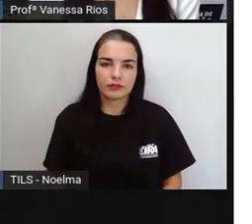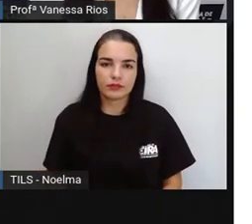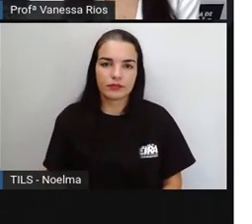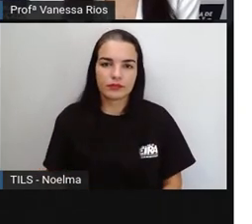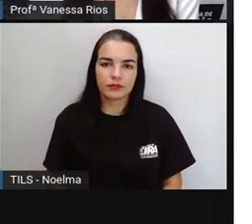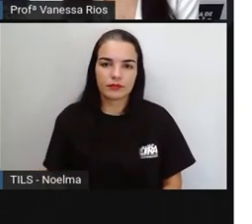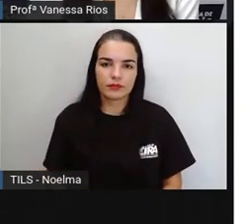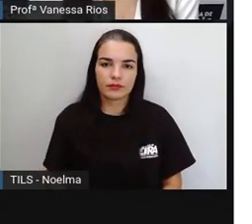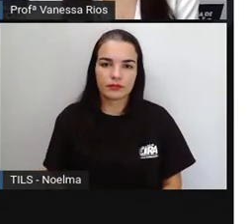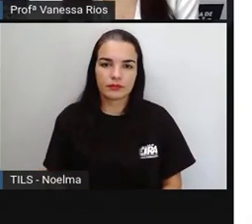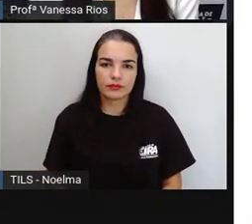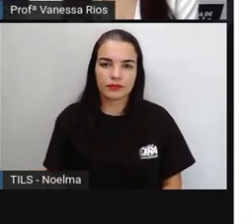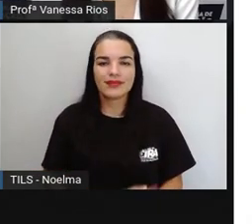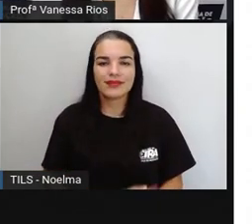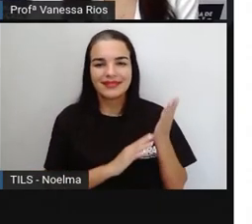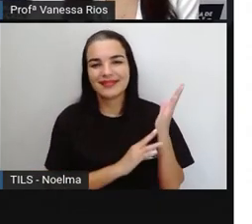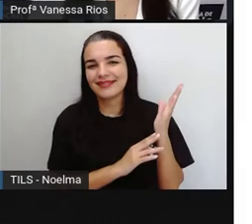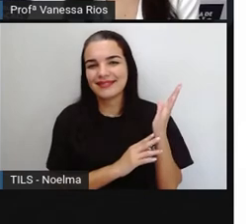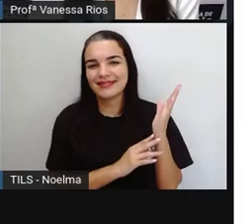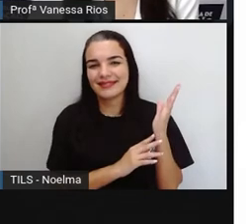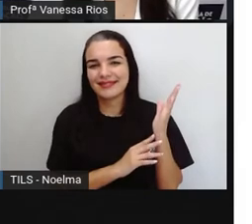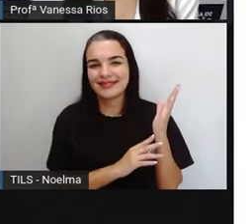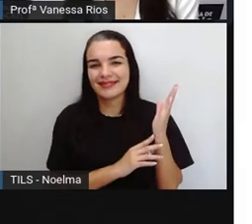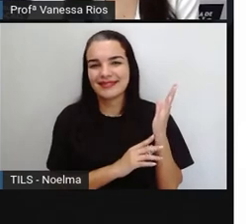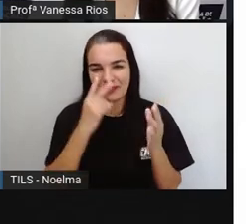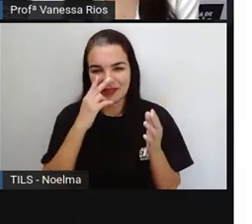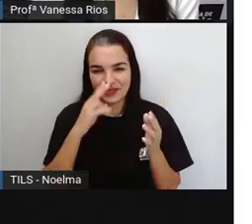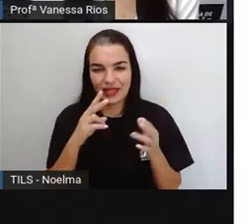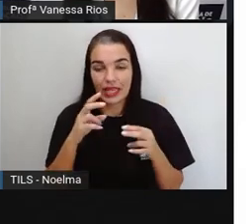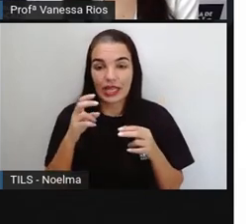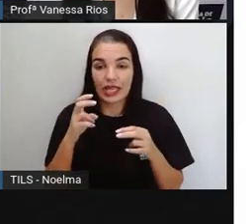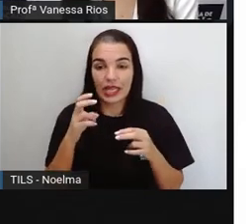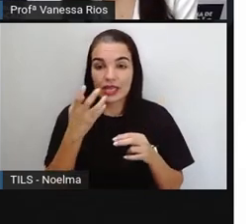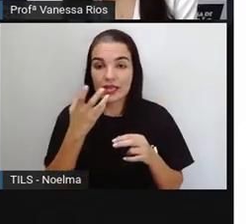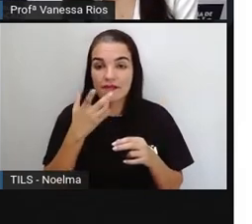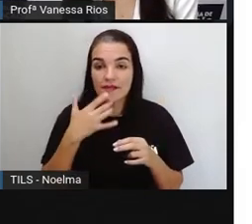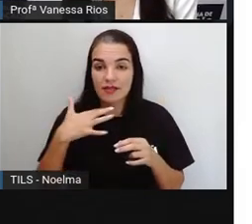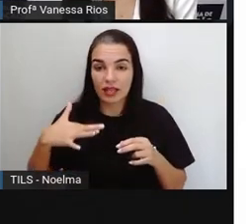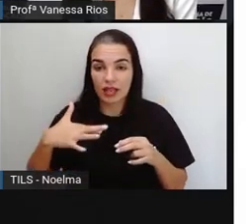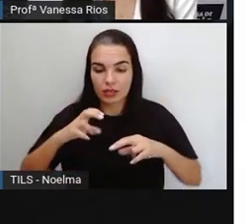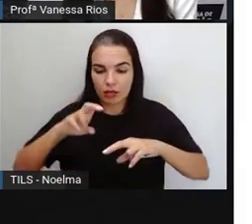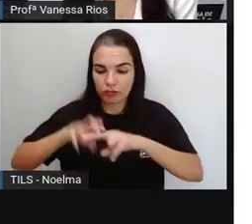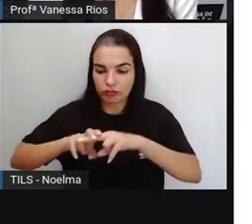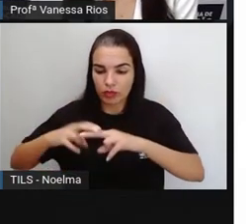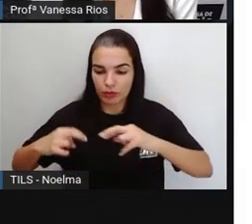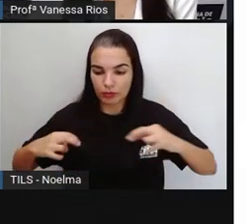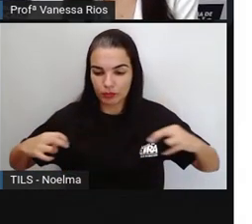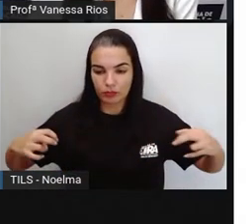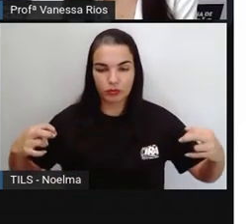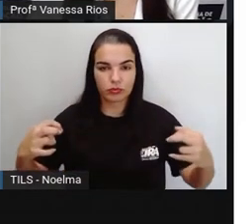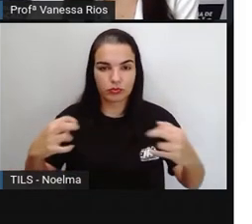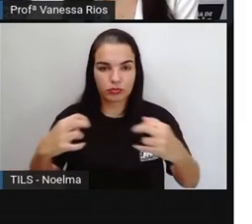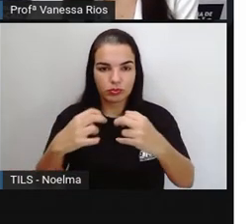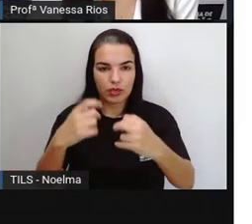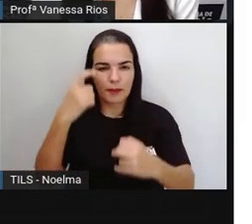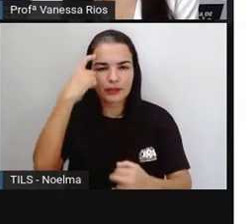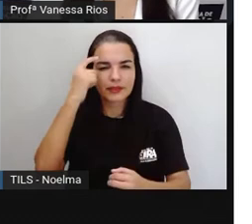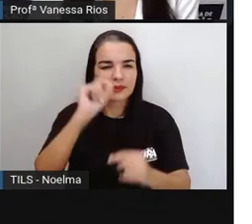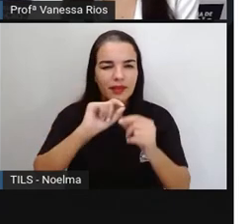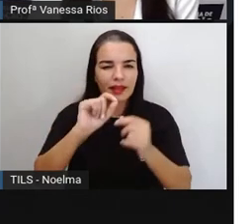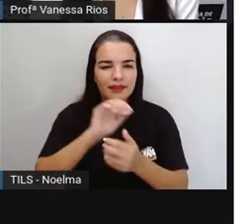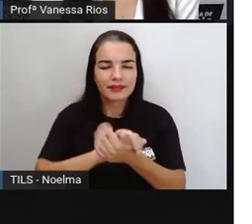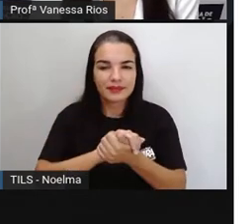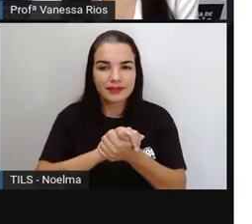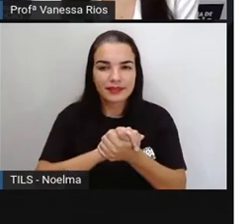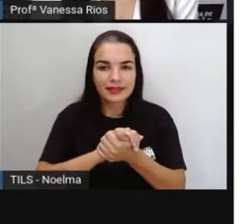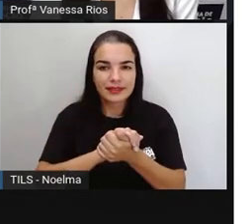E essa outra brincadeira aqui, a gente está vendo crianças sentadas numa roda, né? O vocês imaginam que é essa brincadeira? Essa